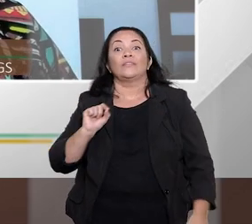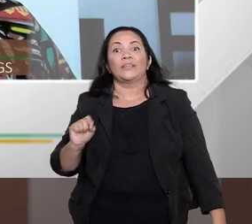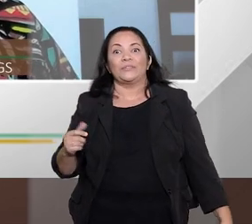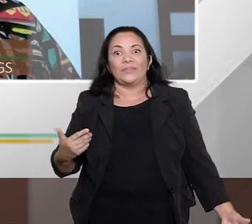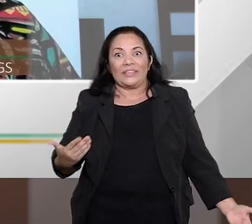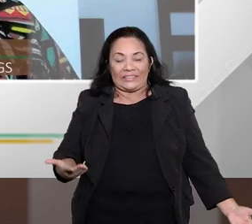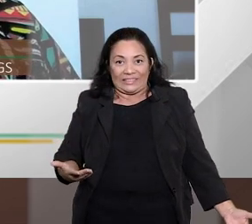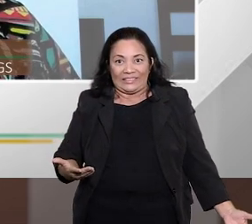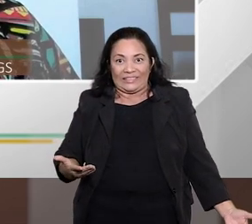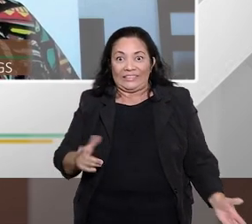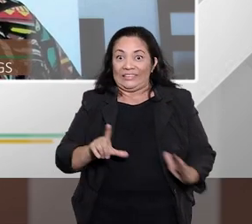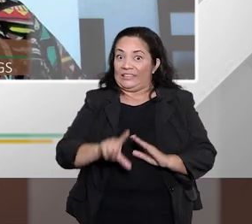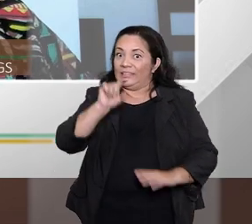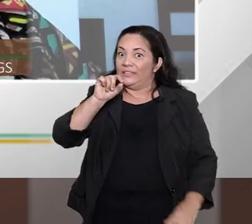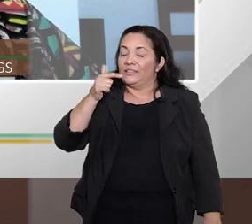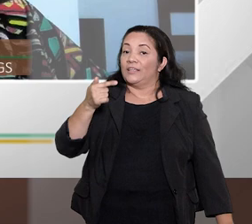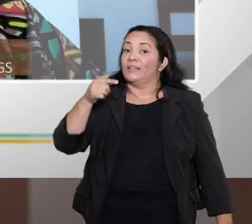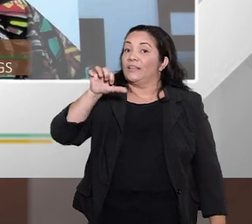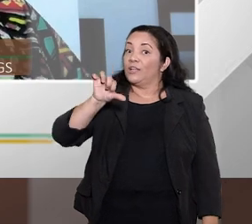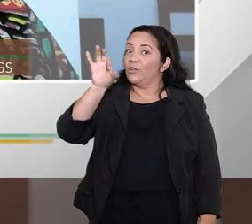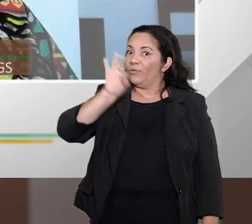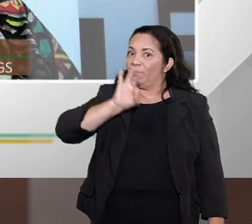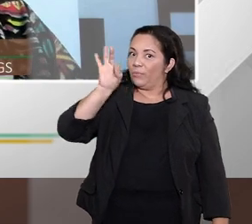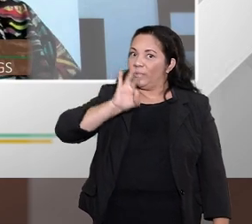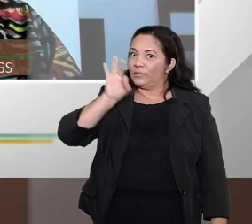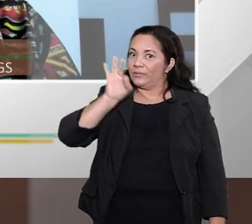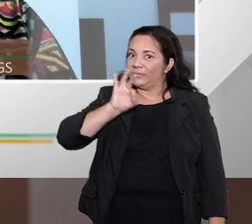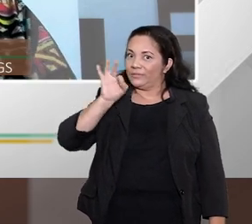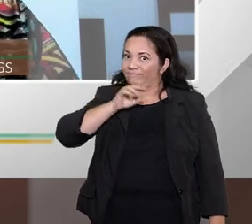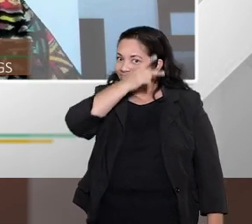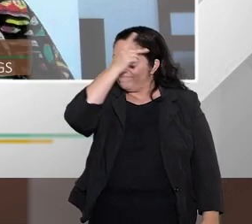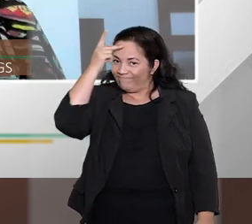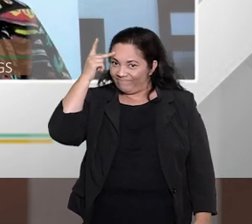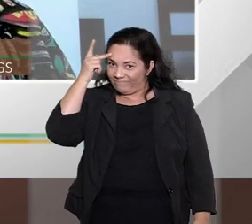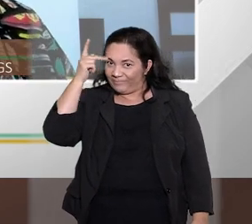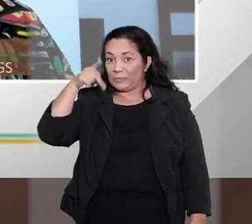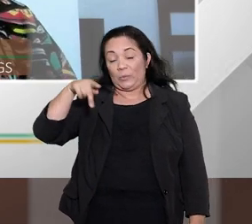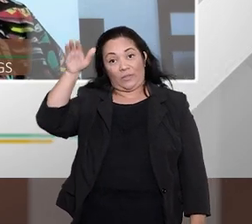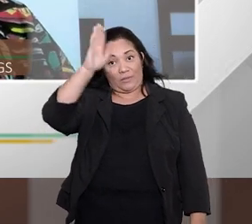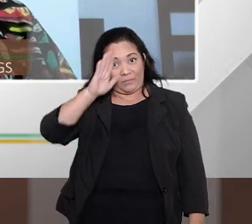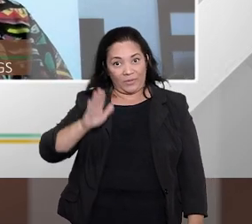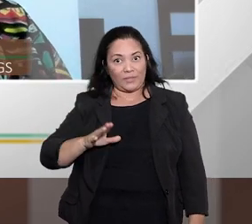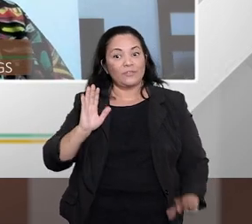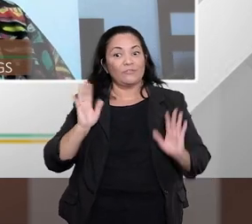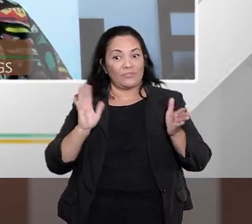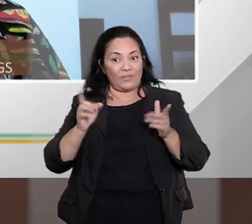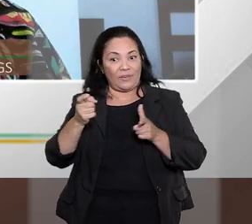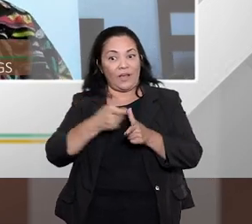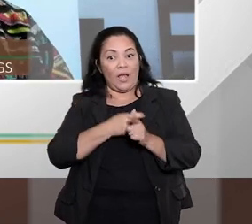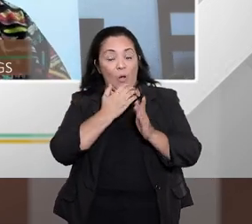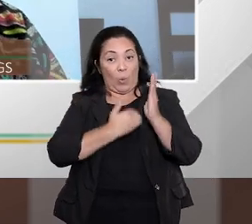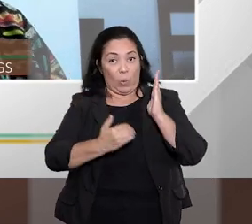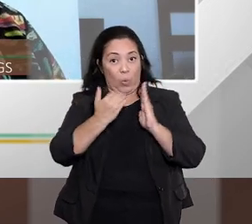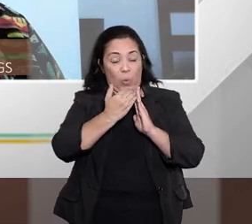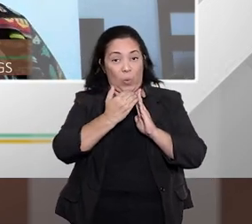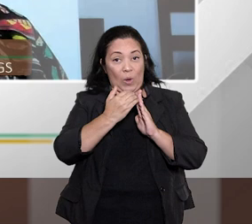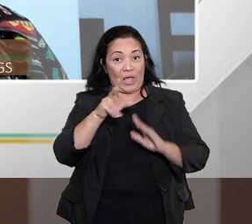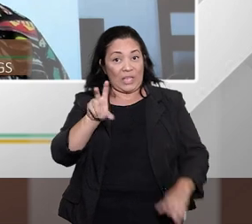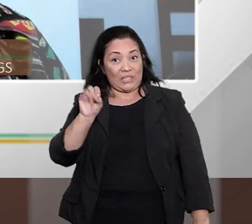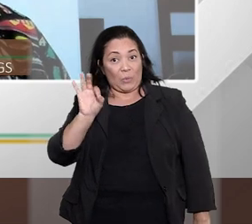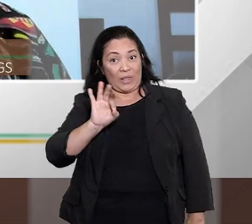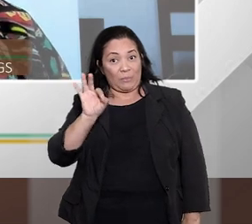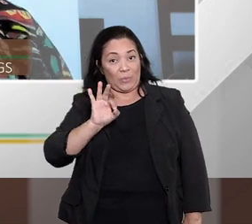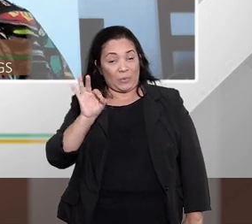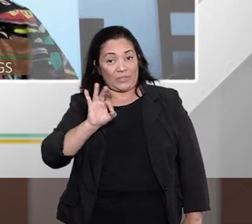Nós já temos 79% deles, não é? Enfim, endividados, talvez a metade sejam